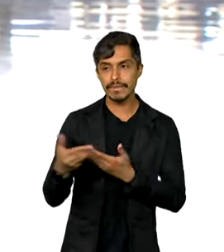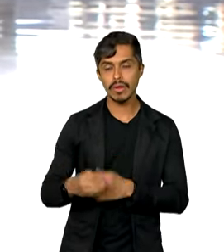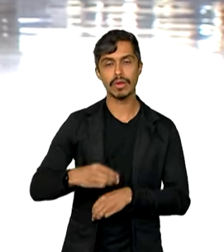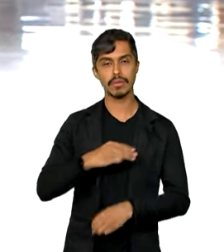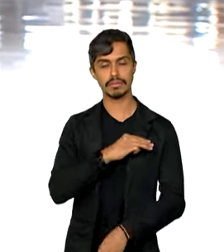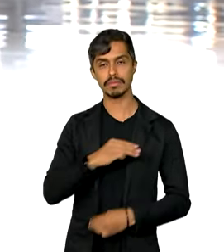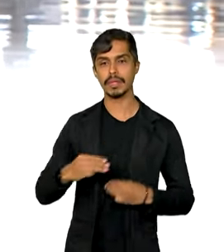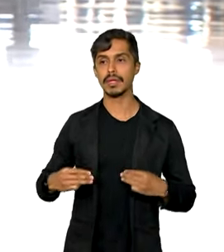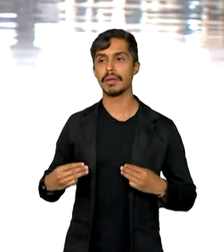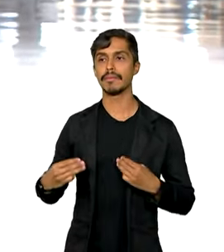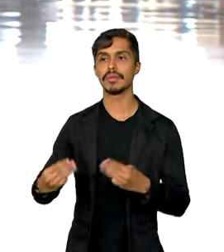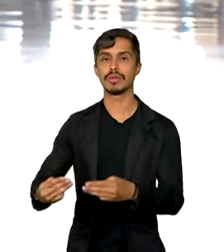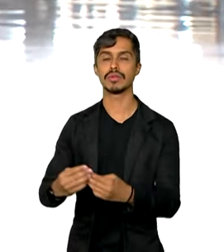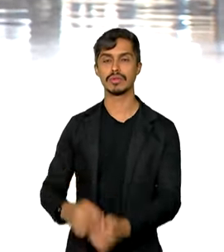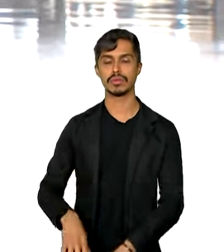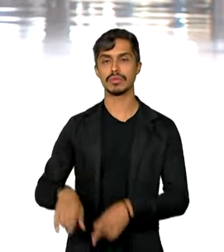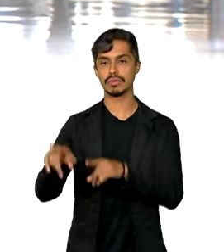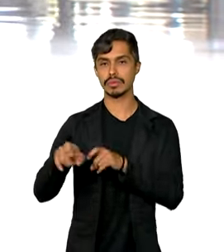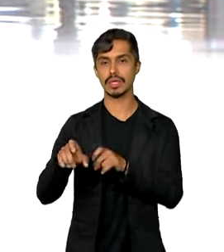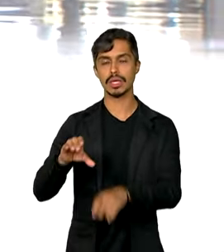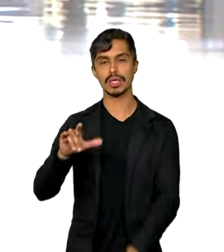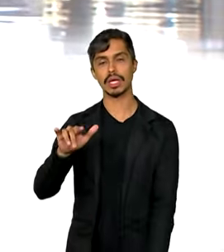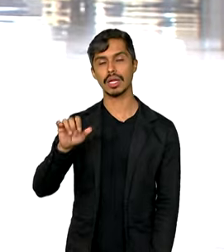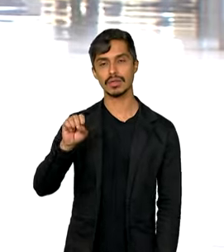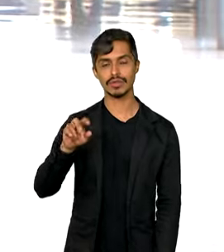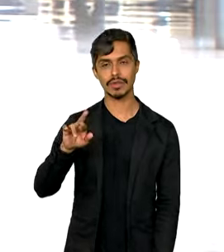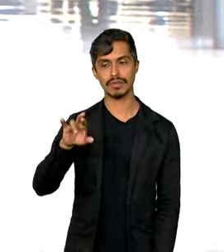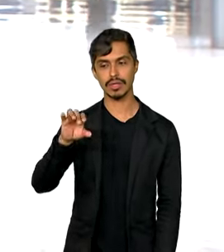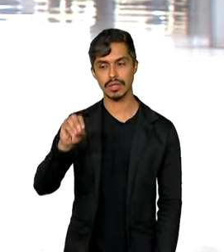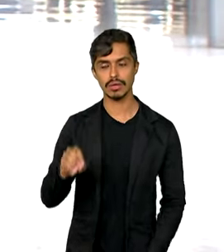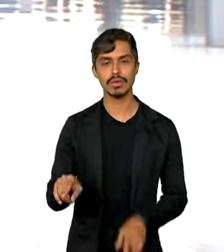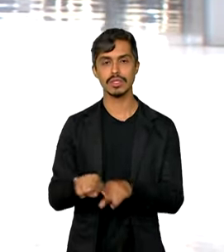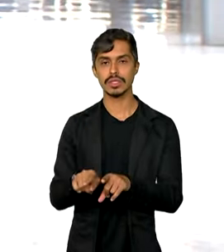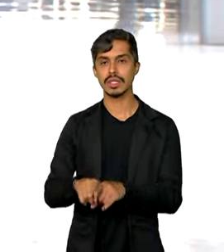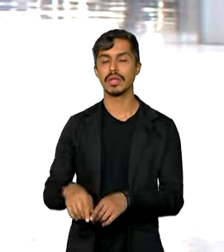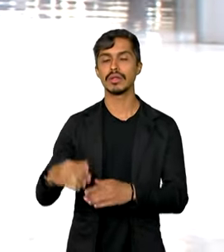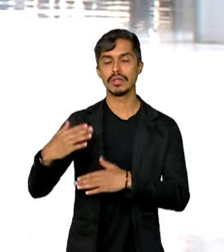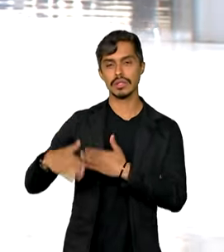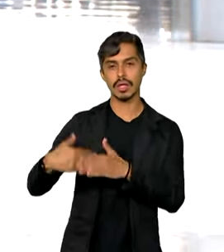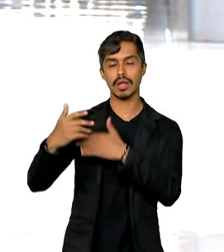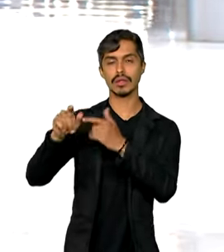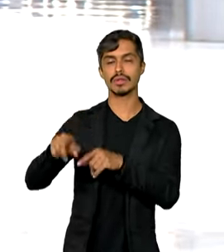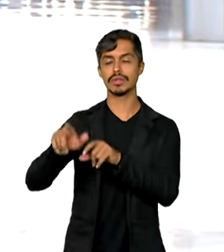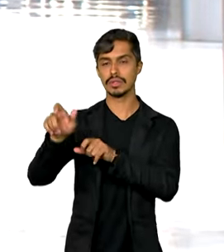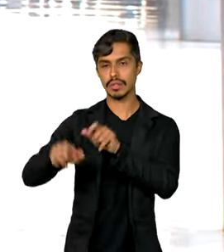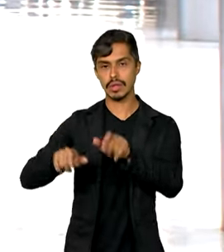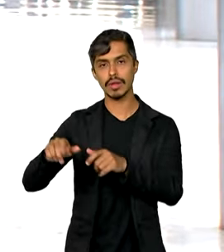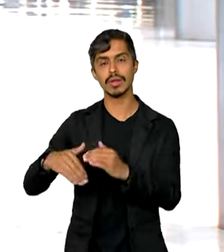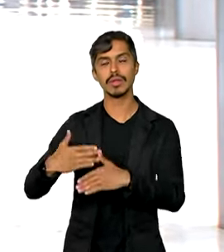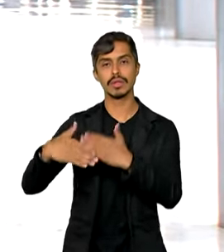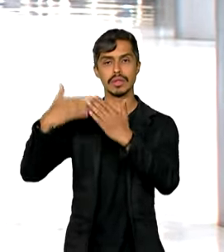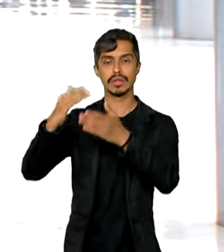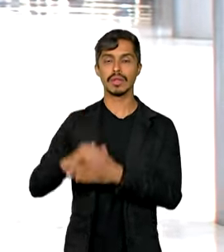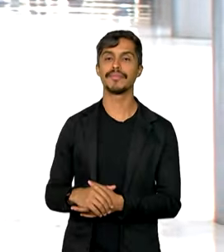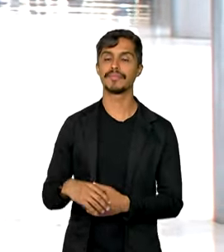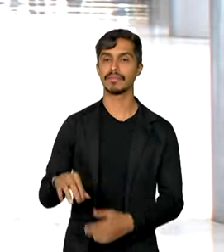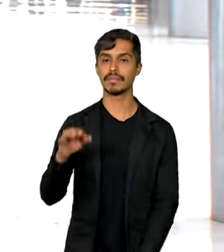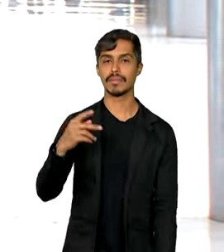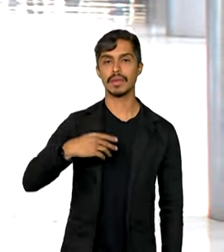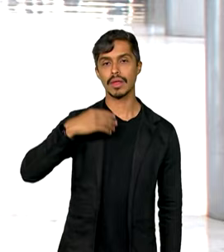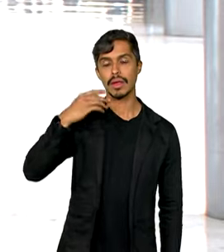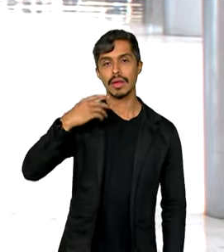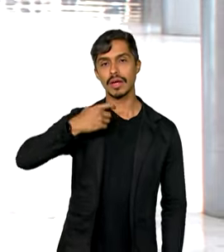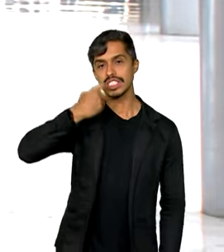e Pecuária, Carlos Fávaro, e do Desenvolvimento Agrário e Agricultura Familiar, Paulo Teixeira. Também participa de uma